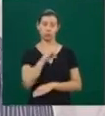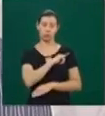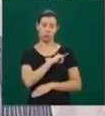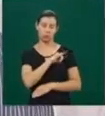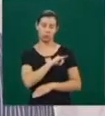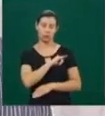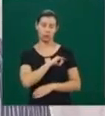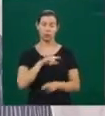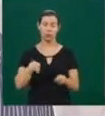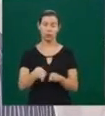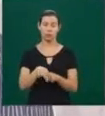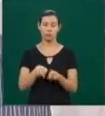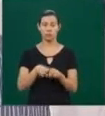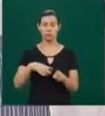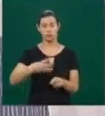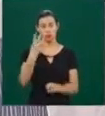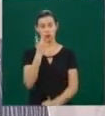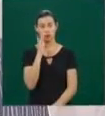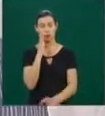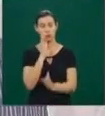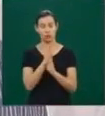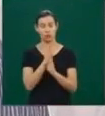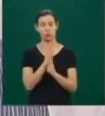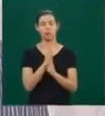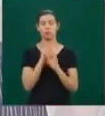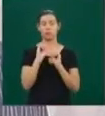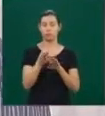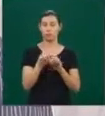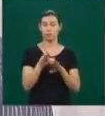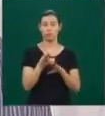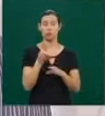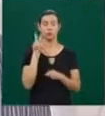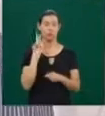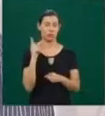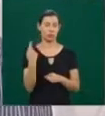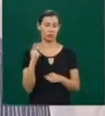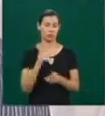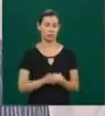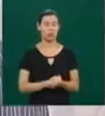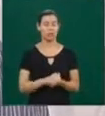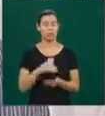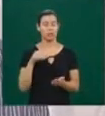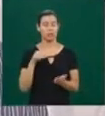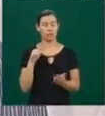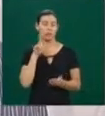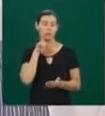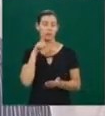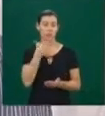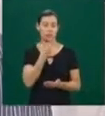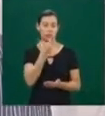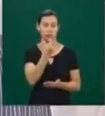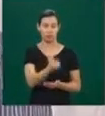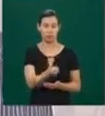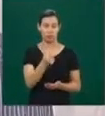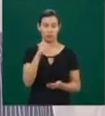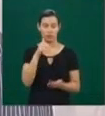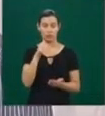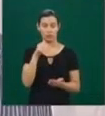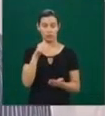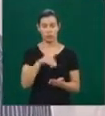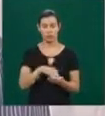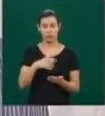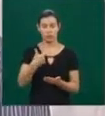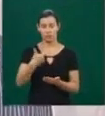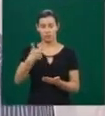no período de 26 a 29 de setembro de 2017, no Campus Pontal, na cidade de Ituiutaba. Então, é um